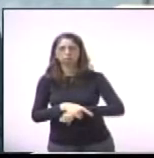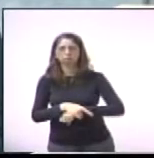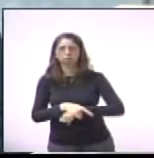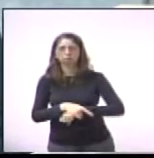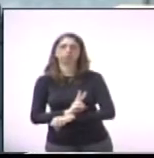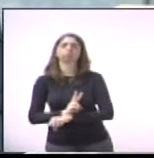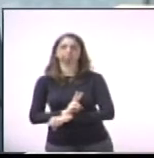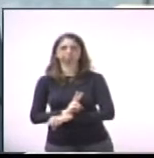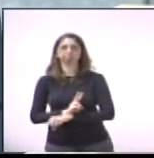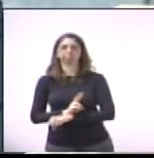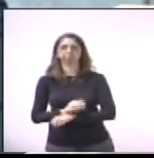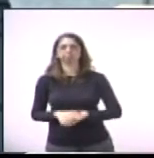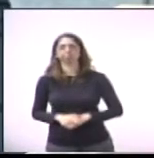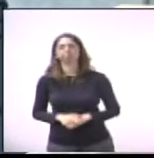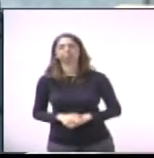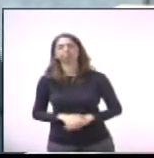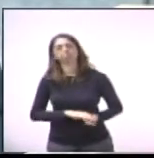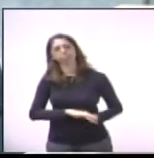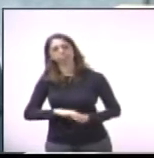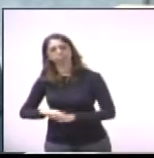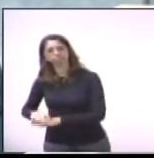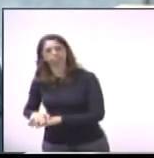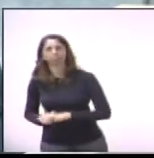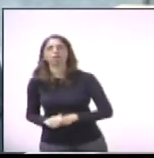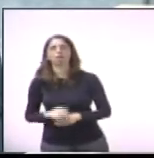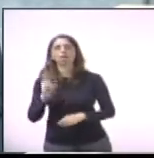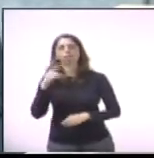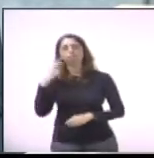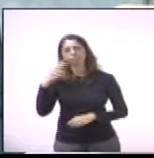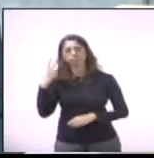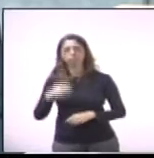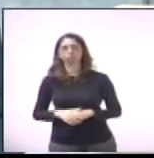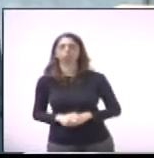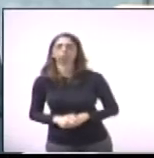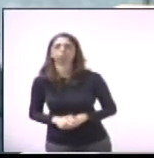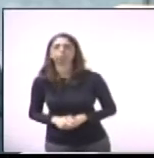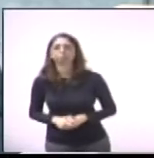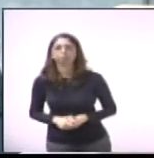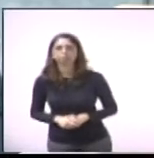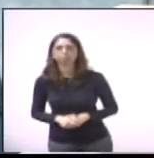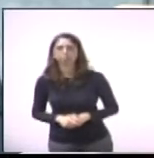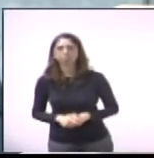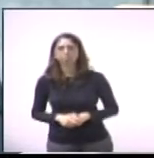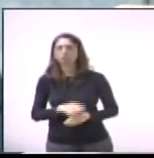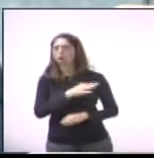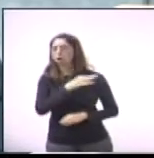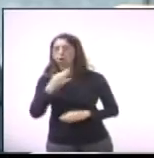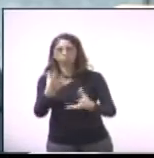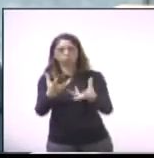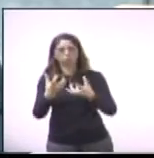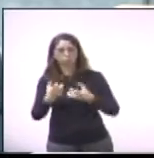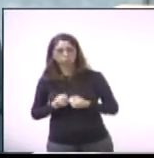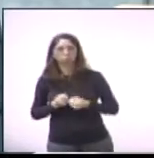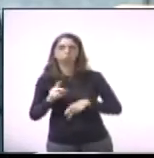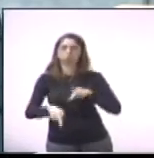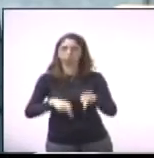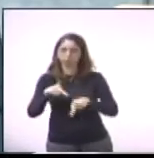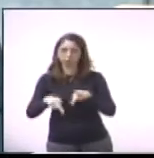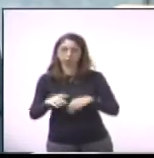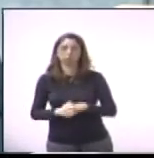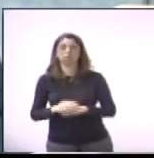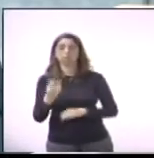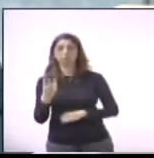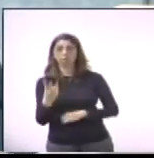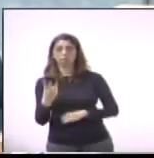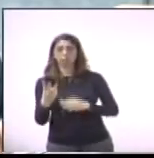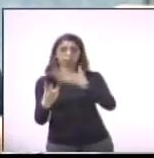vereador também é a sua utilidade pública, e eu fui procurada por três pessoas e um assunto me chamou muito a atenção.